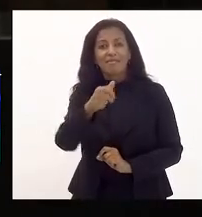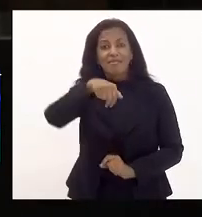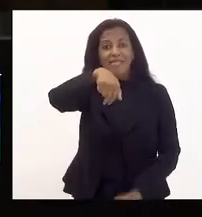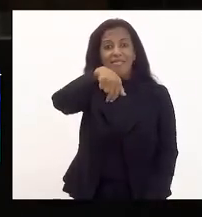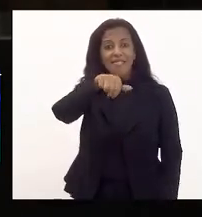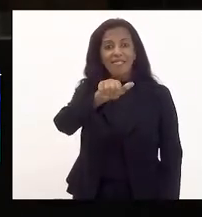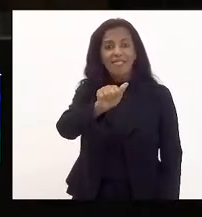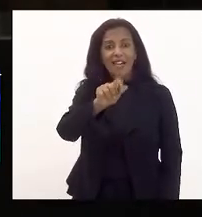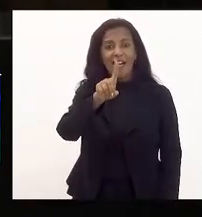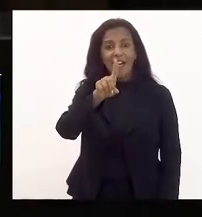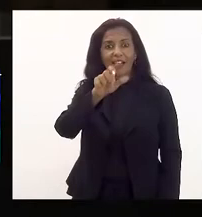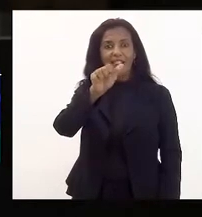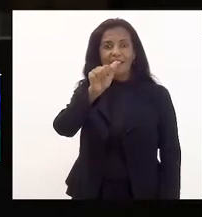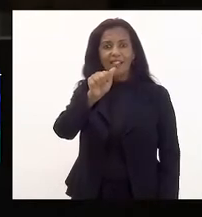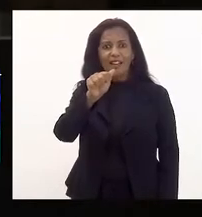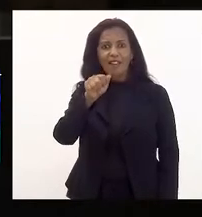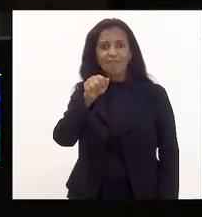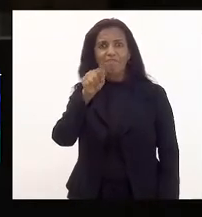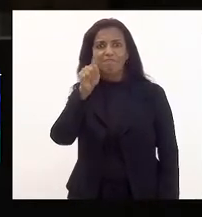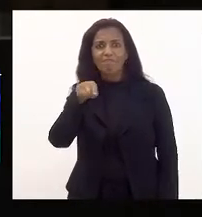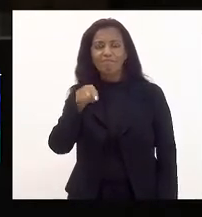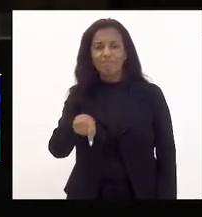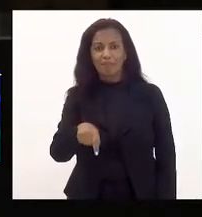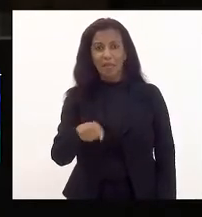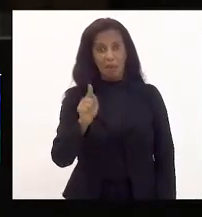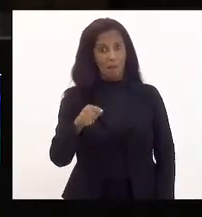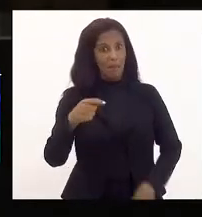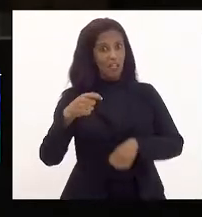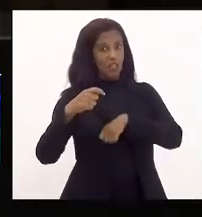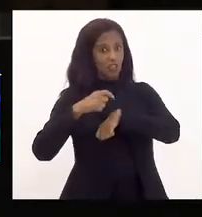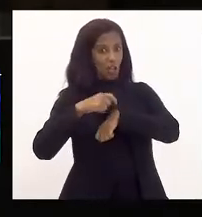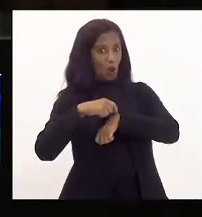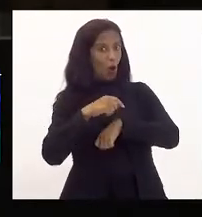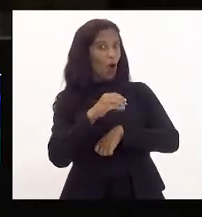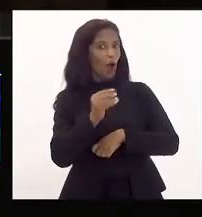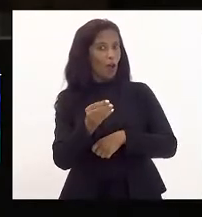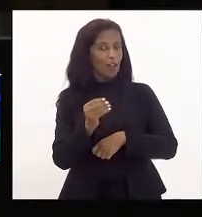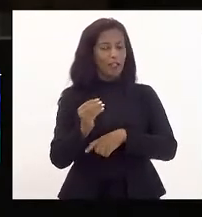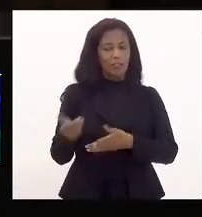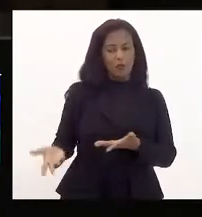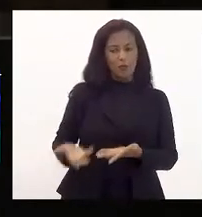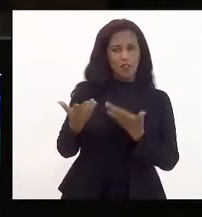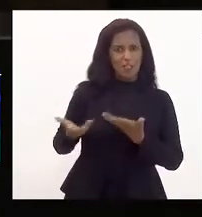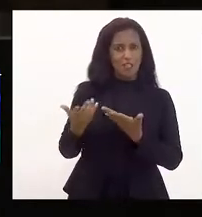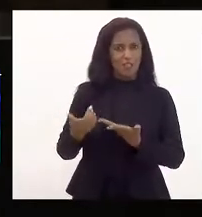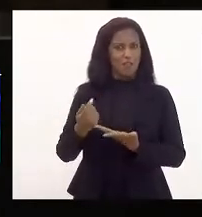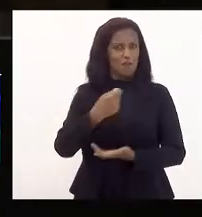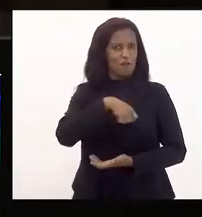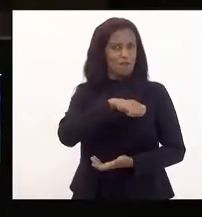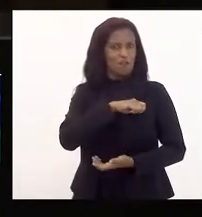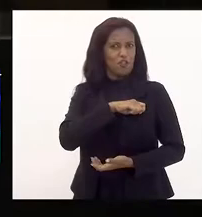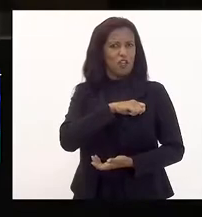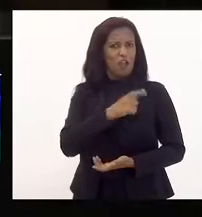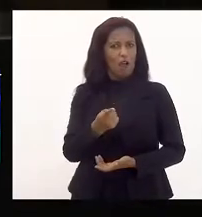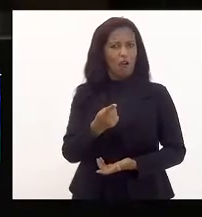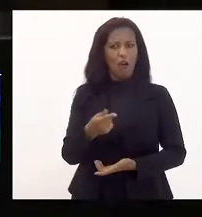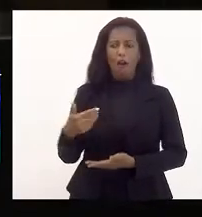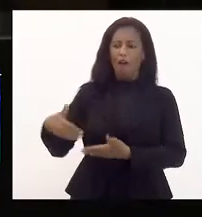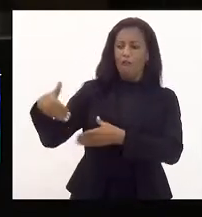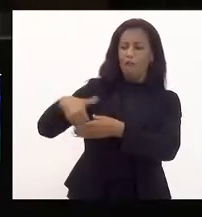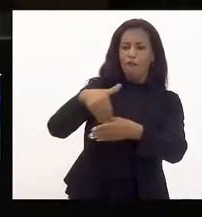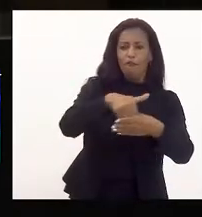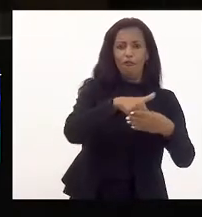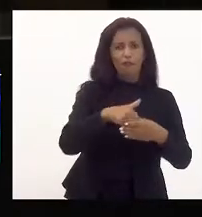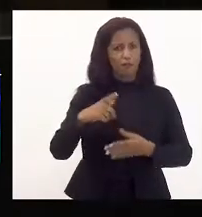na hora do benefício fiscal, essa casa aqui está sempre votando incentivo fiscal. E não traz um que gera um emprego. Eu quero que me